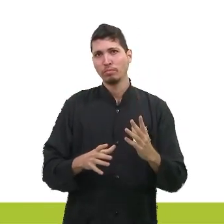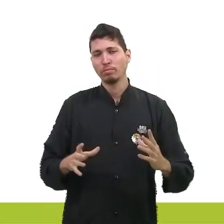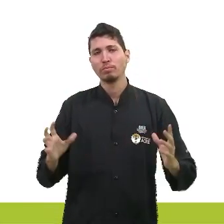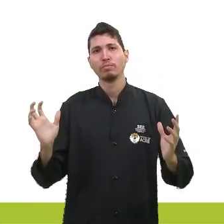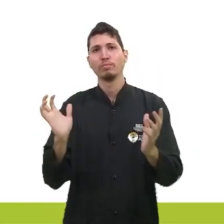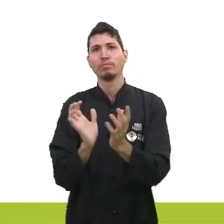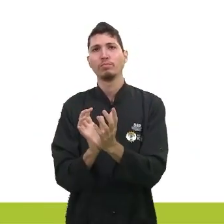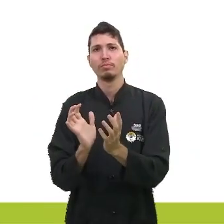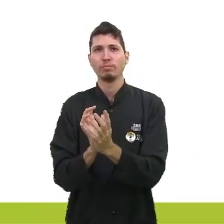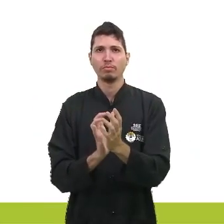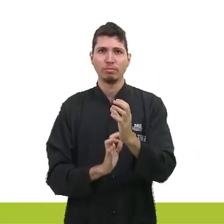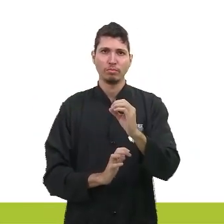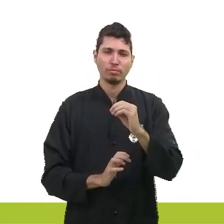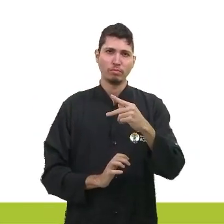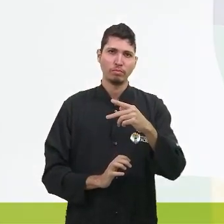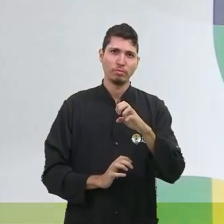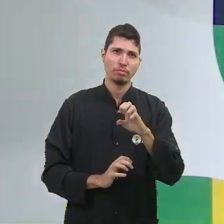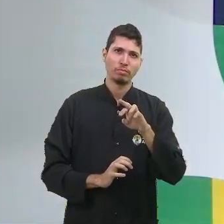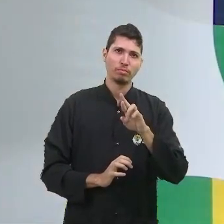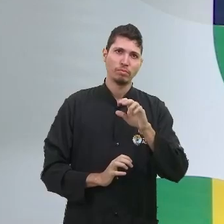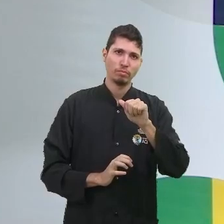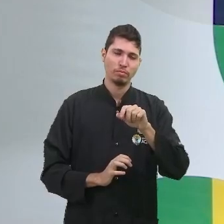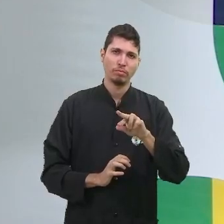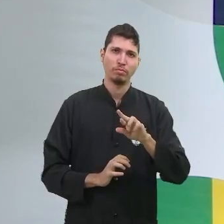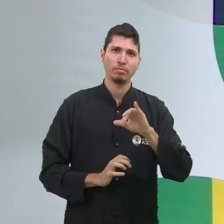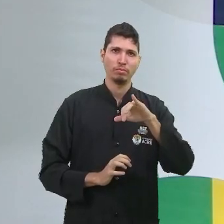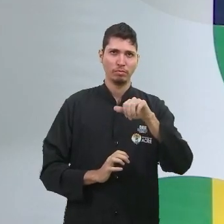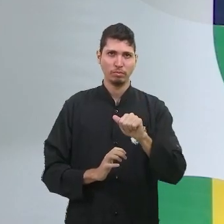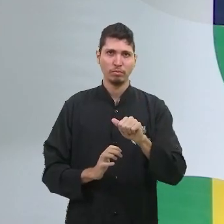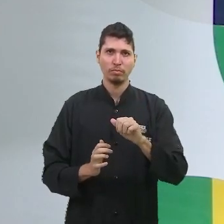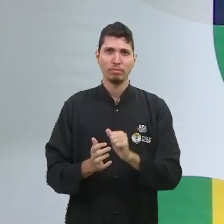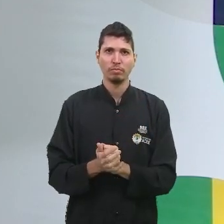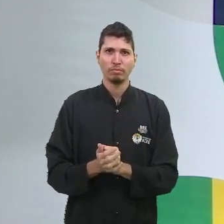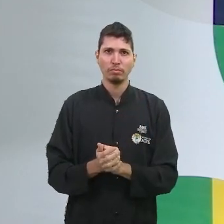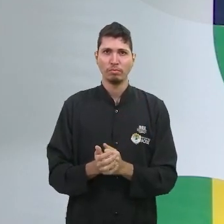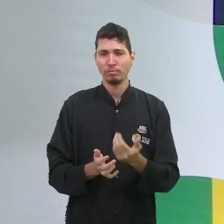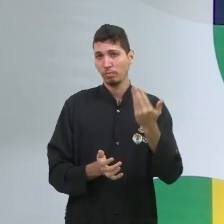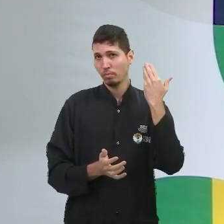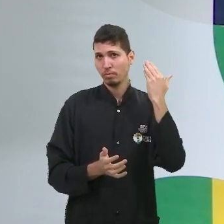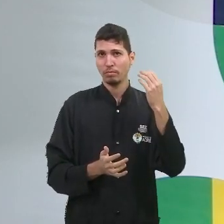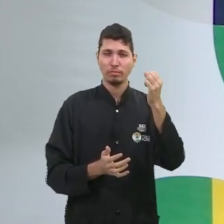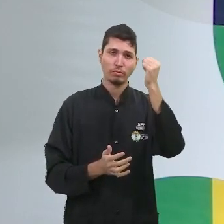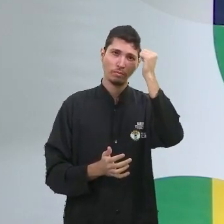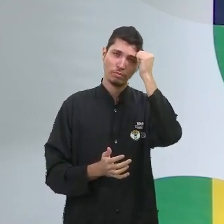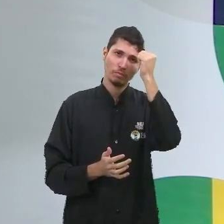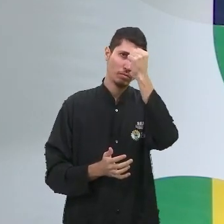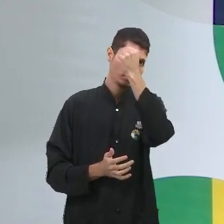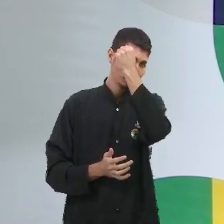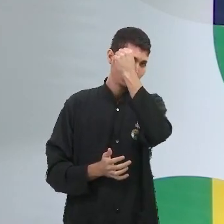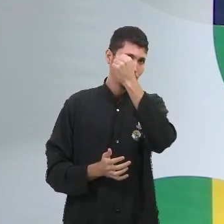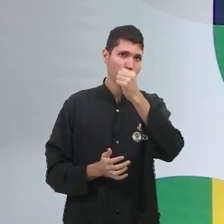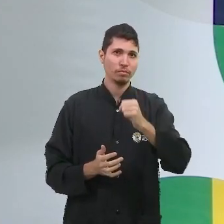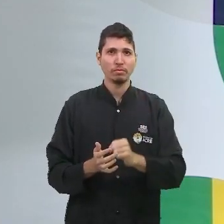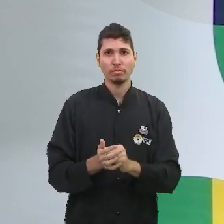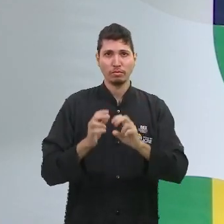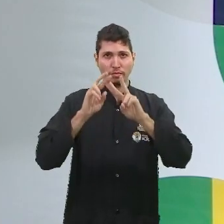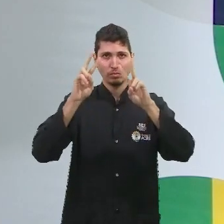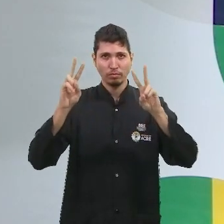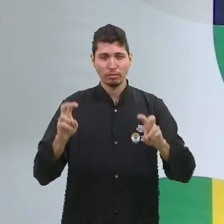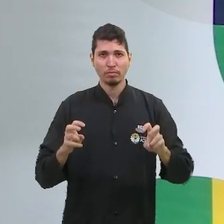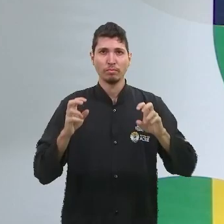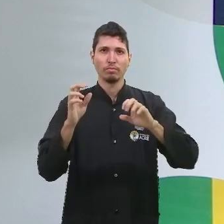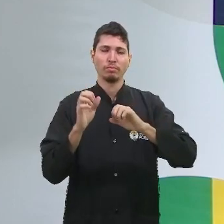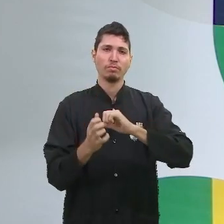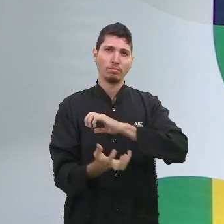dualidade. Lá na sociologia, quando nós tratamos da revolução industrial, nós, vou colocar aqui para